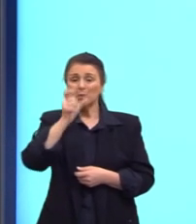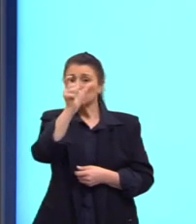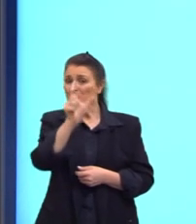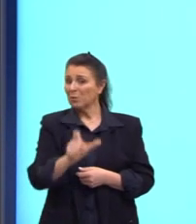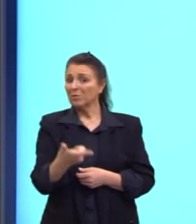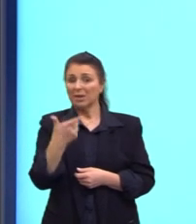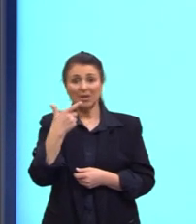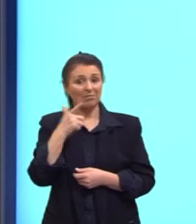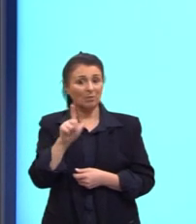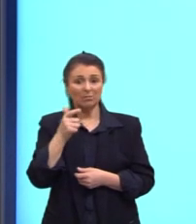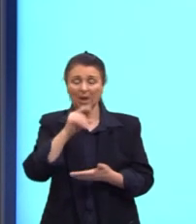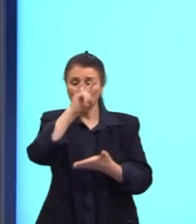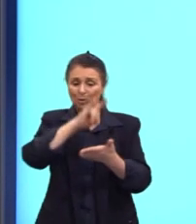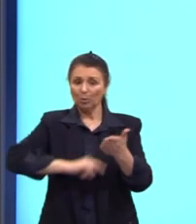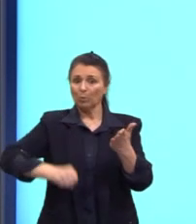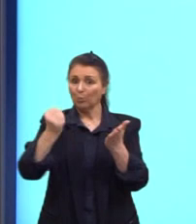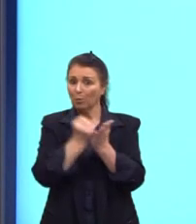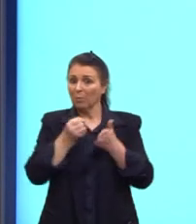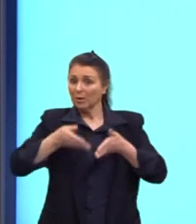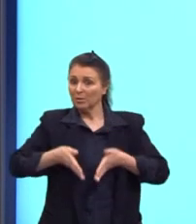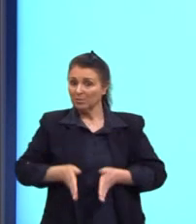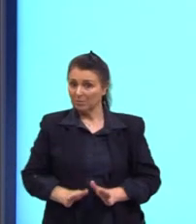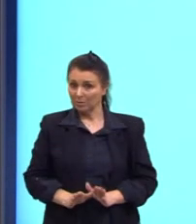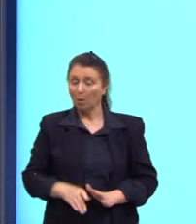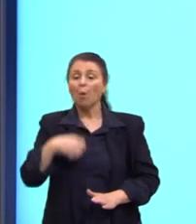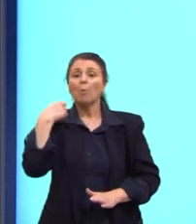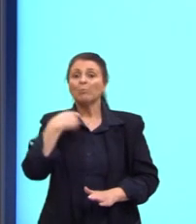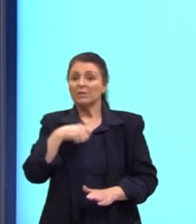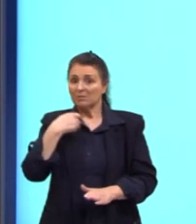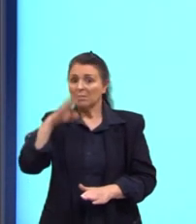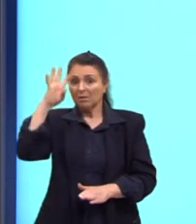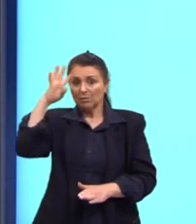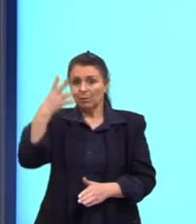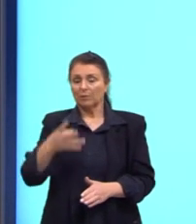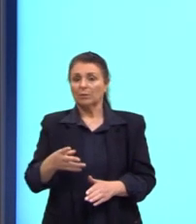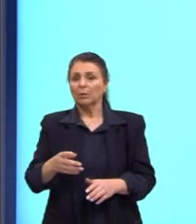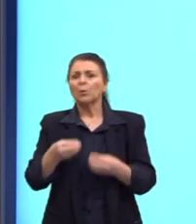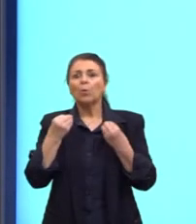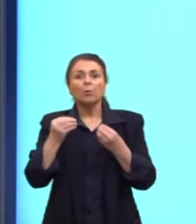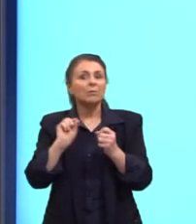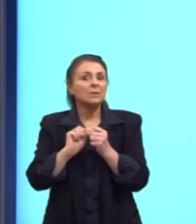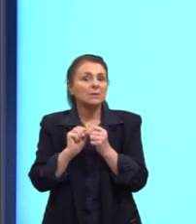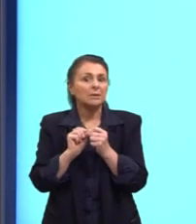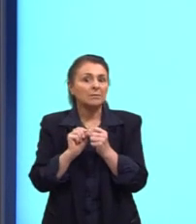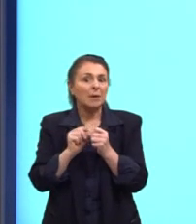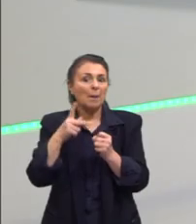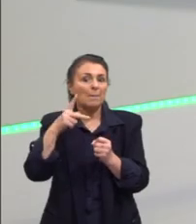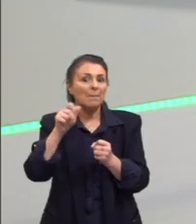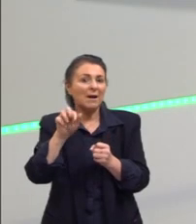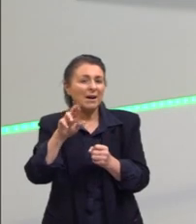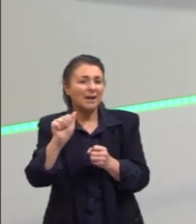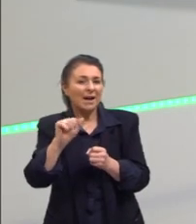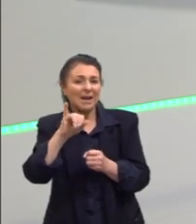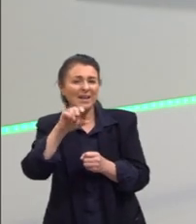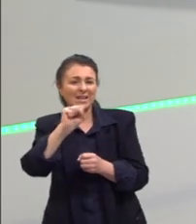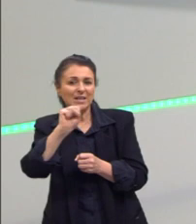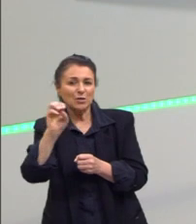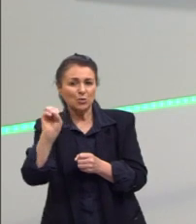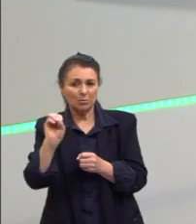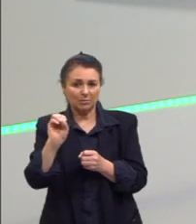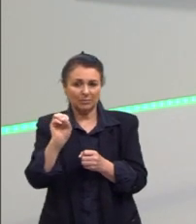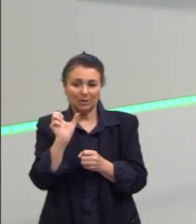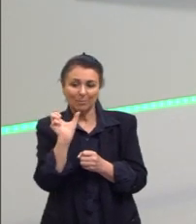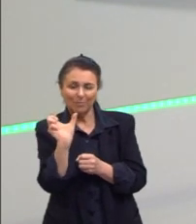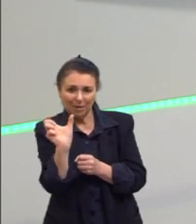sem certidão de nascimento, deve ser resolvida. Para isso, reparem sempre nos